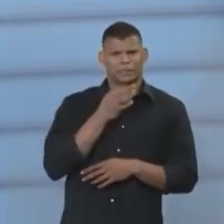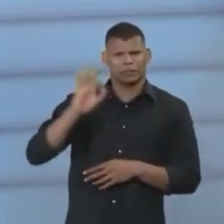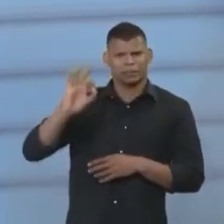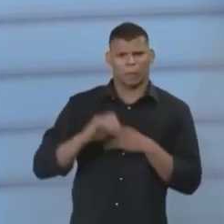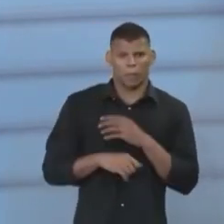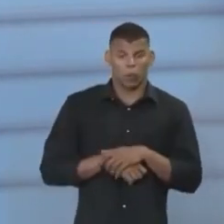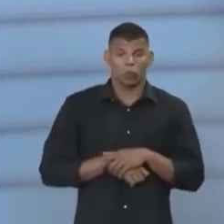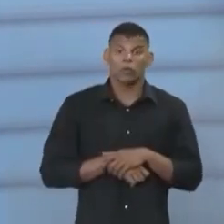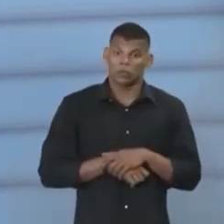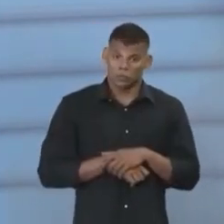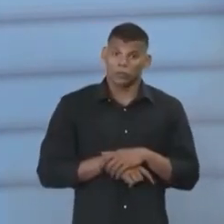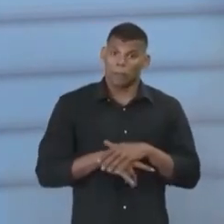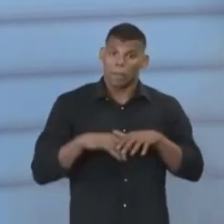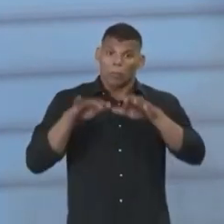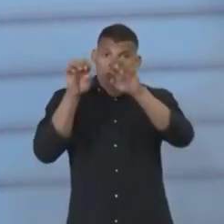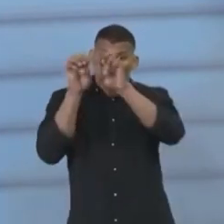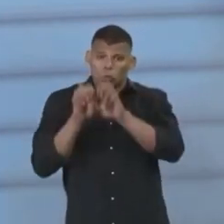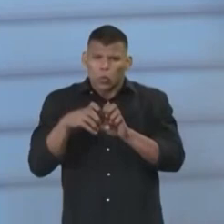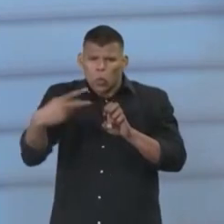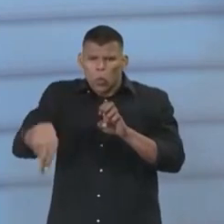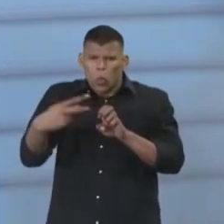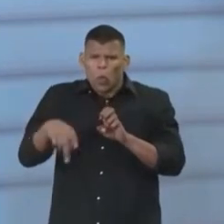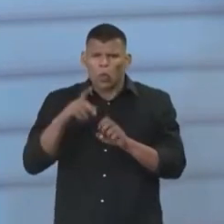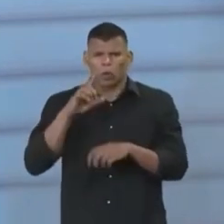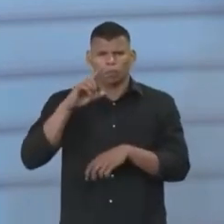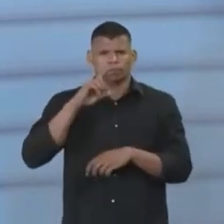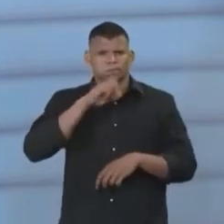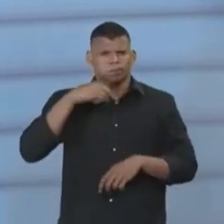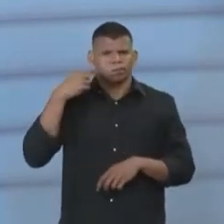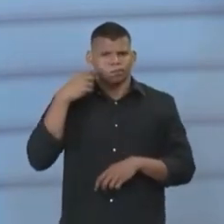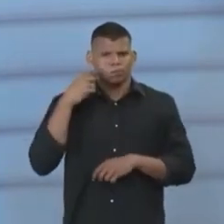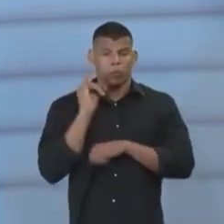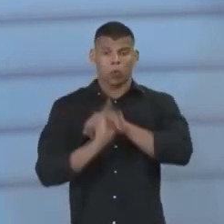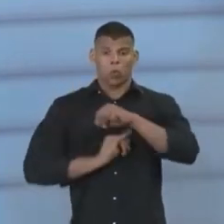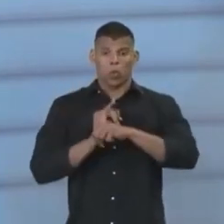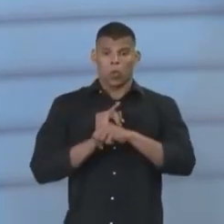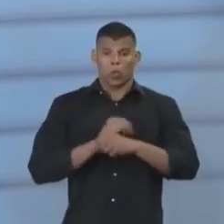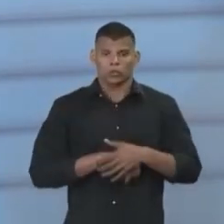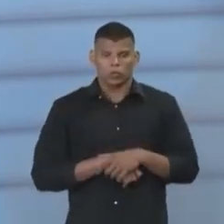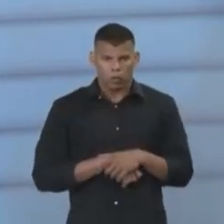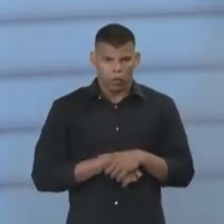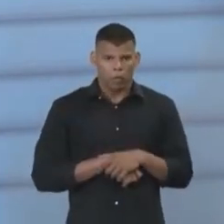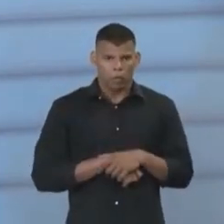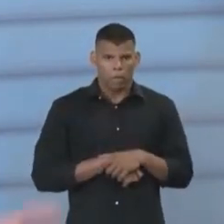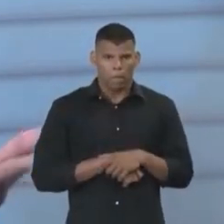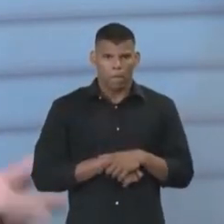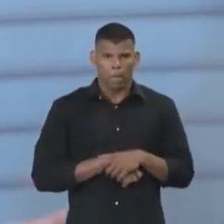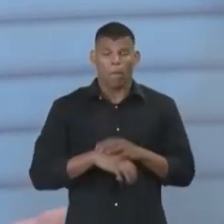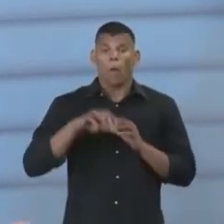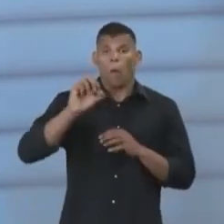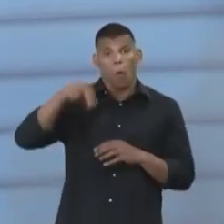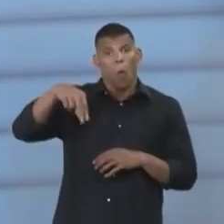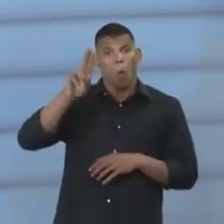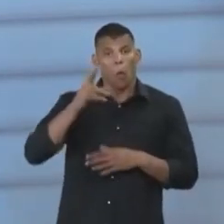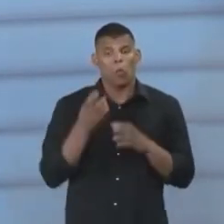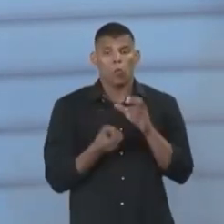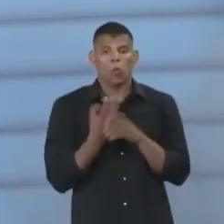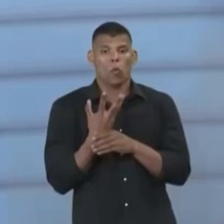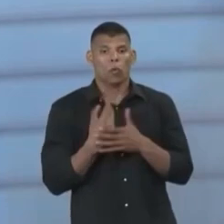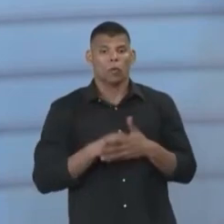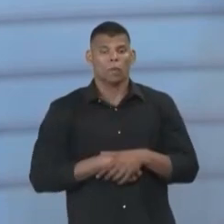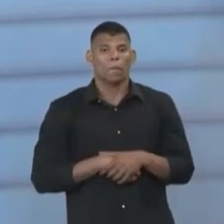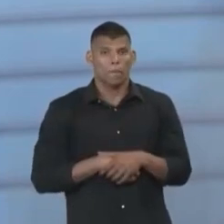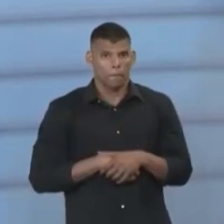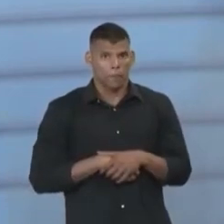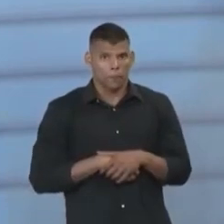toda a arquitetura do direito internacional, a criação da Organização Nacional... Nações Unidas. Das Nações Unidas, perdão.